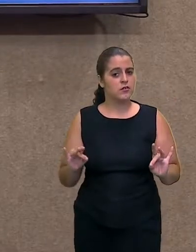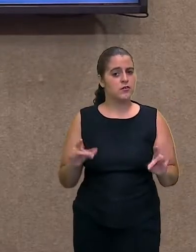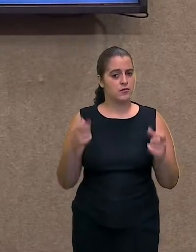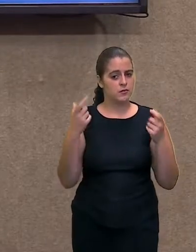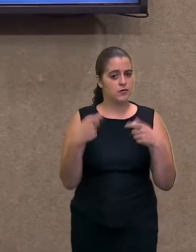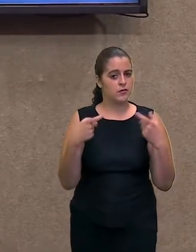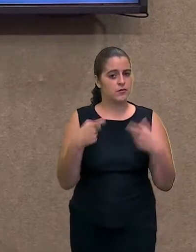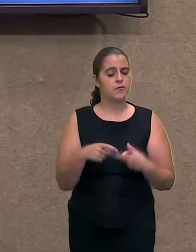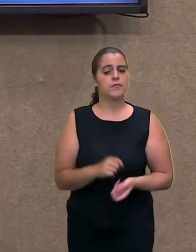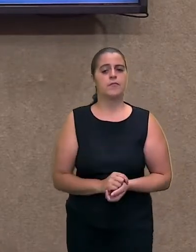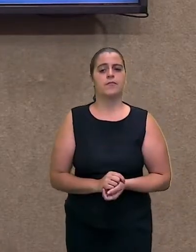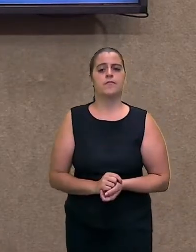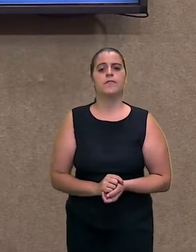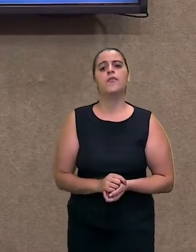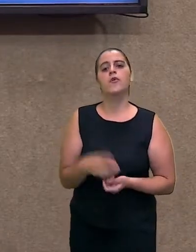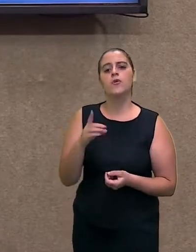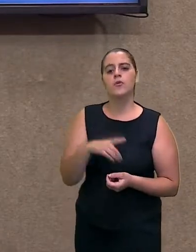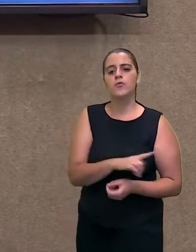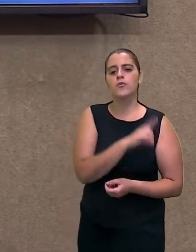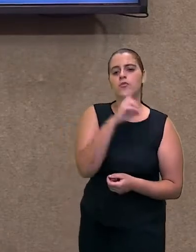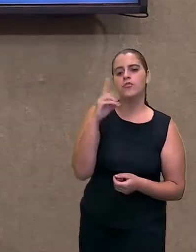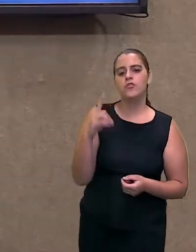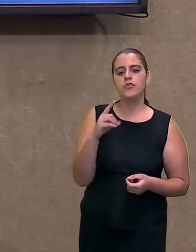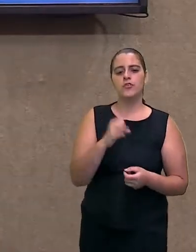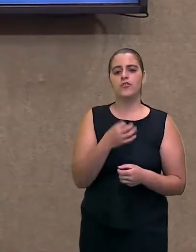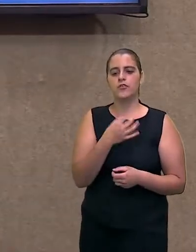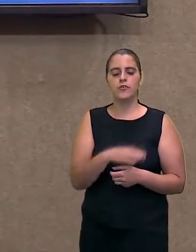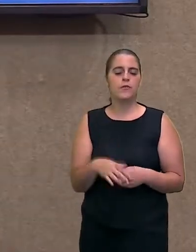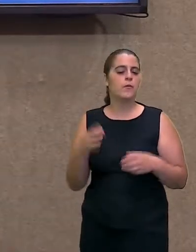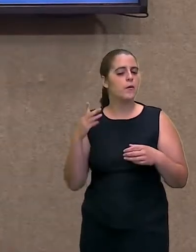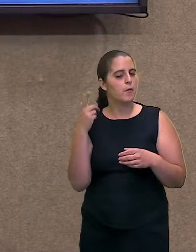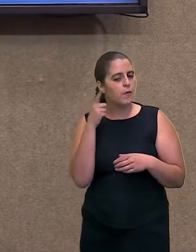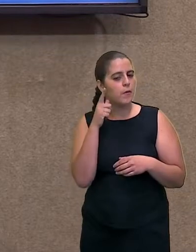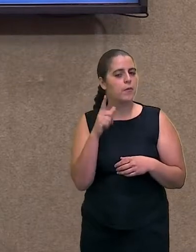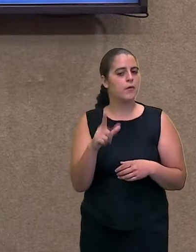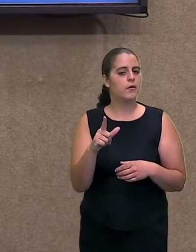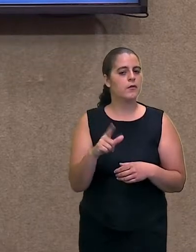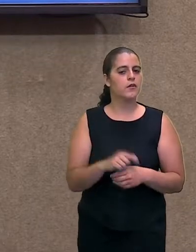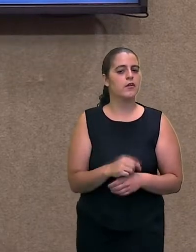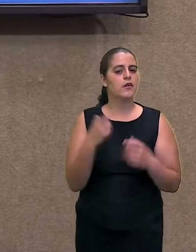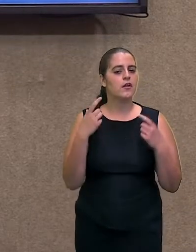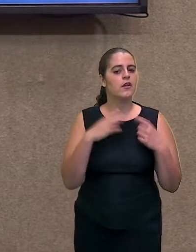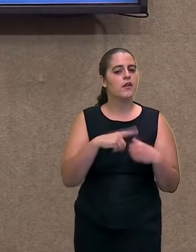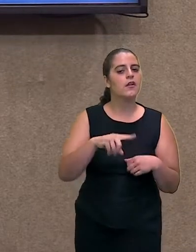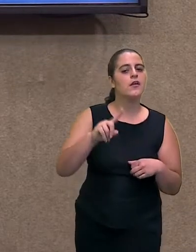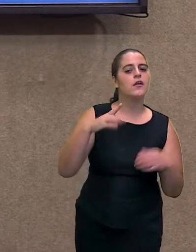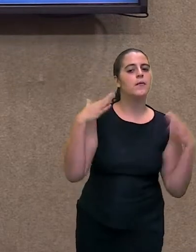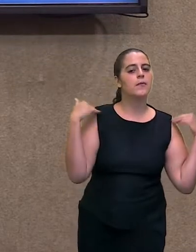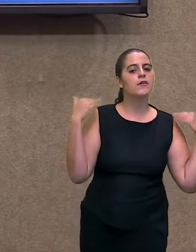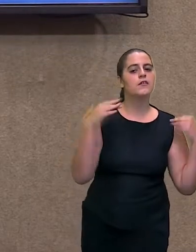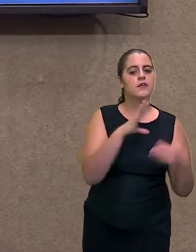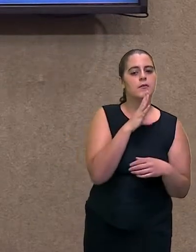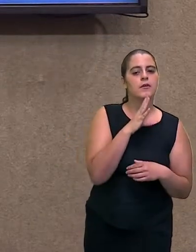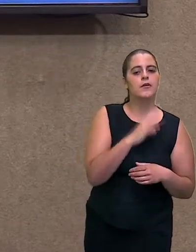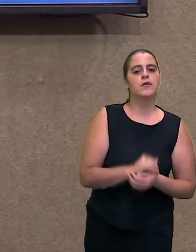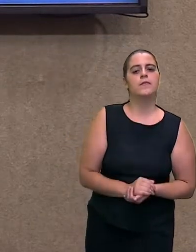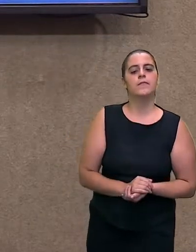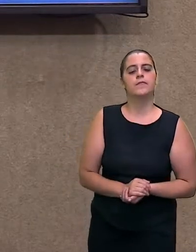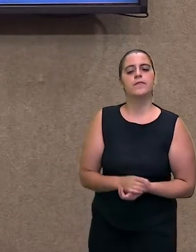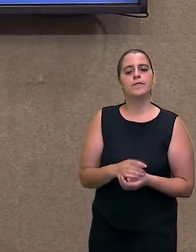Vale a pena, né? Um dia, se vocês tiverem essa oportunidade de conhecer o lugar de descobrimento.